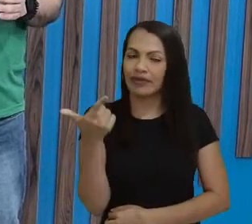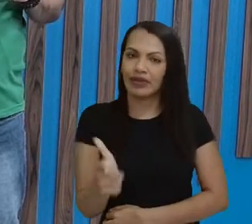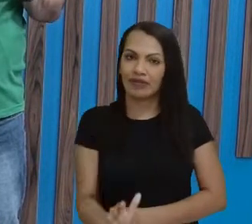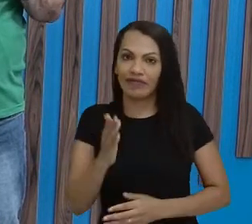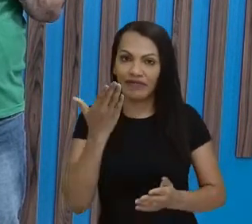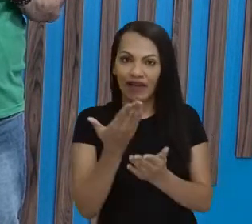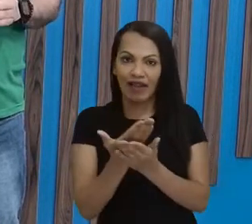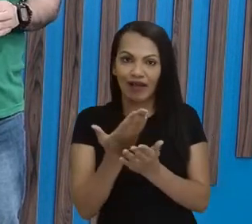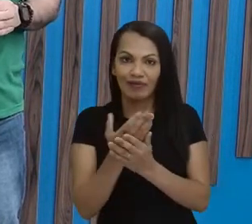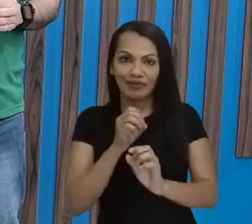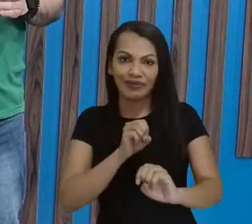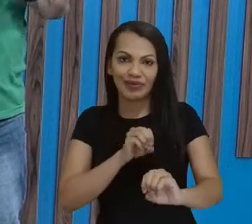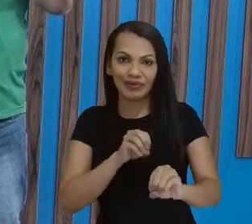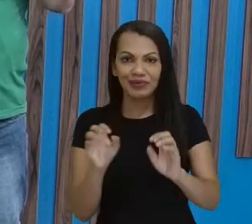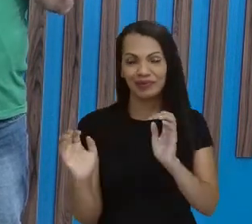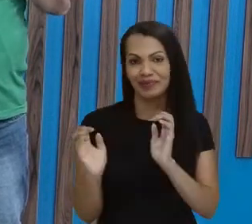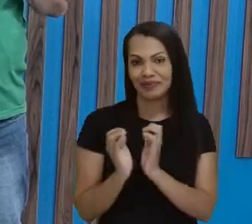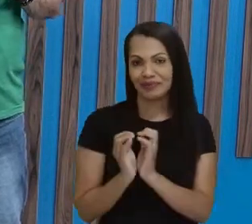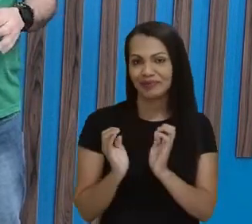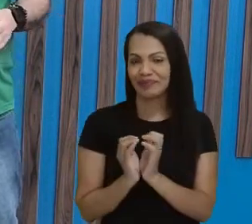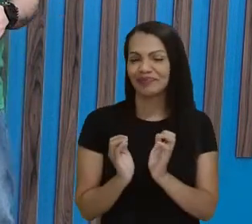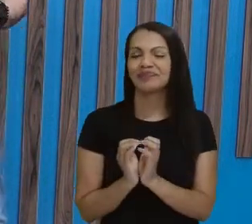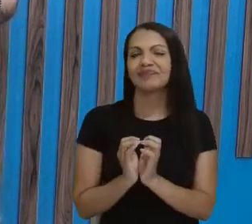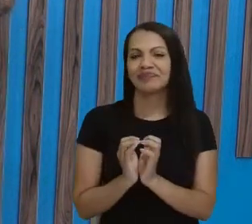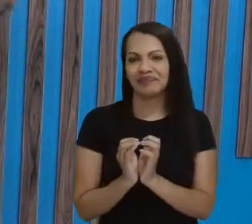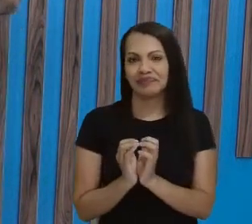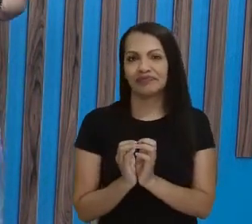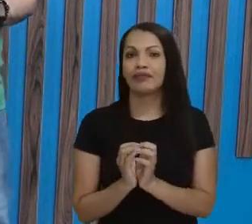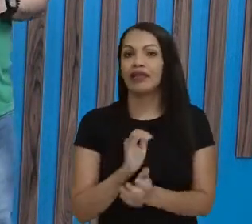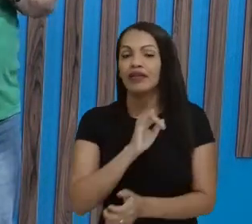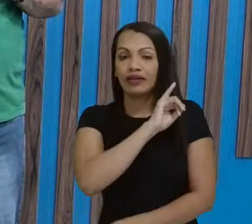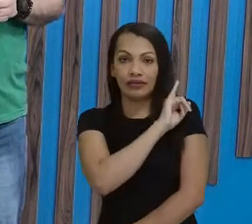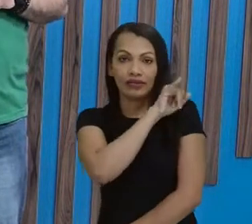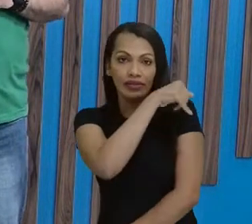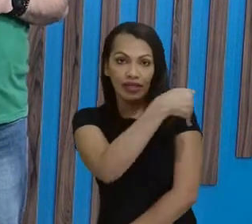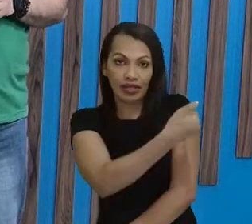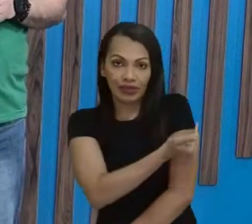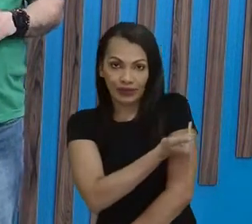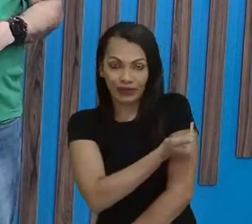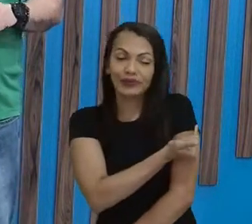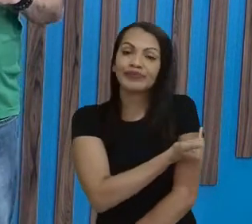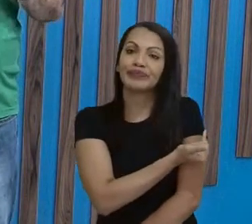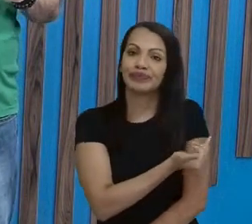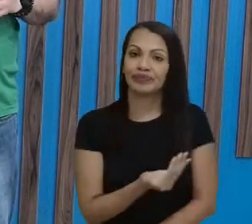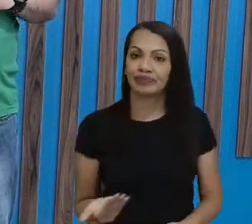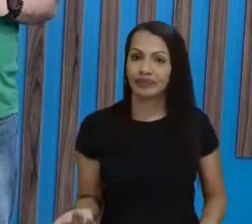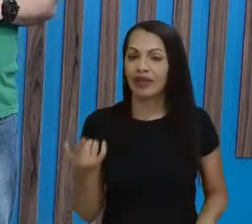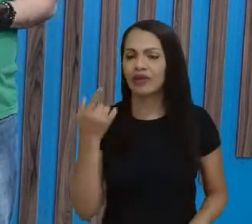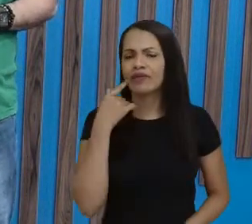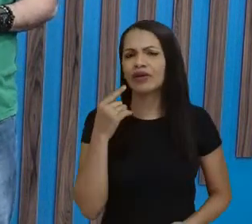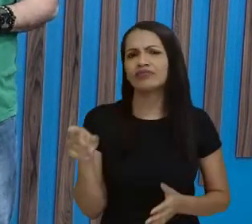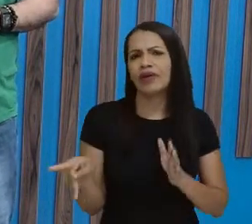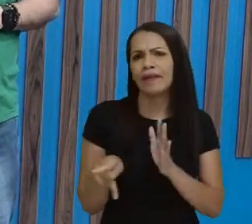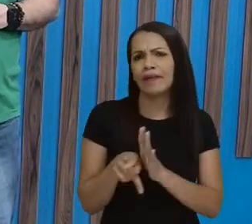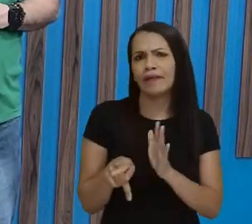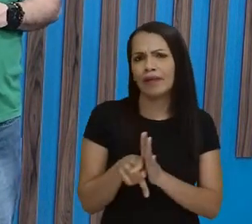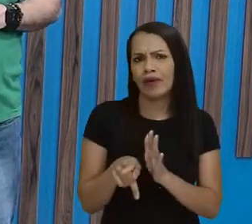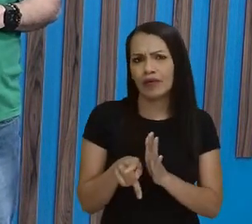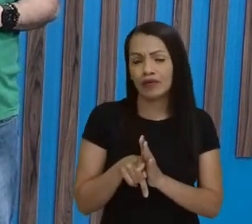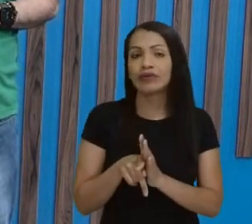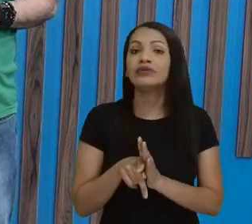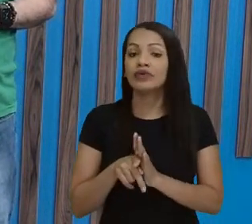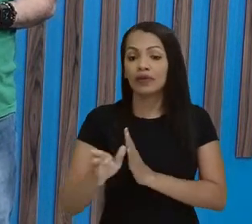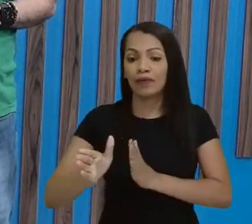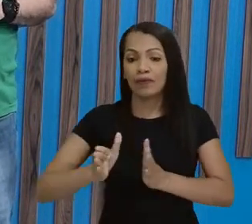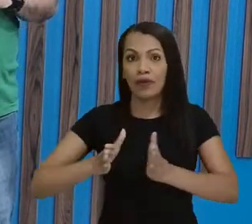aula do Educa Recife para as turmas da educação de jovens e adultos, especificamente as turmas do